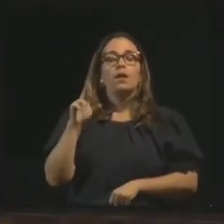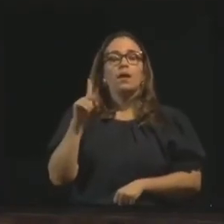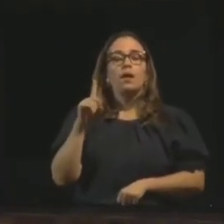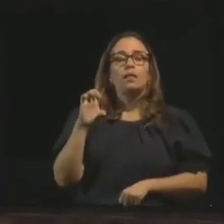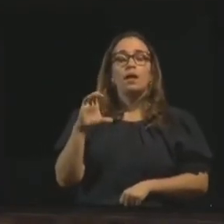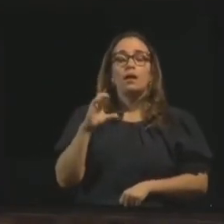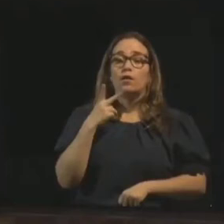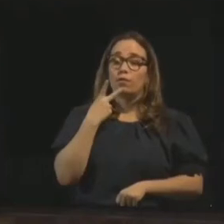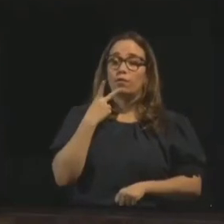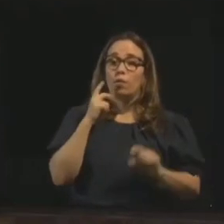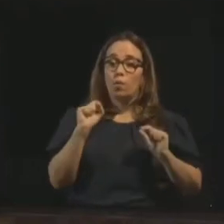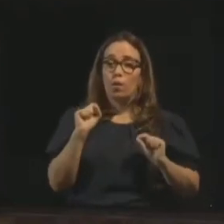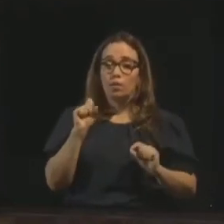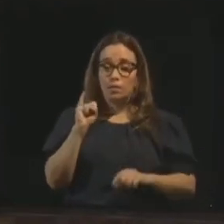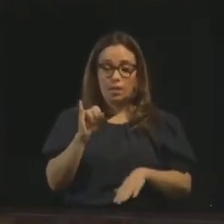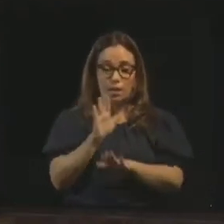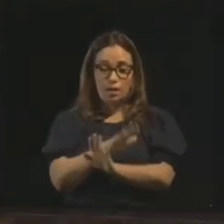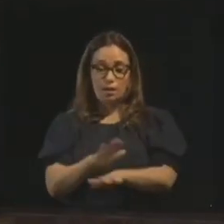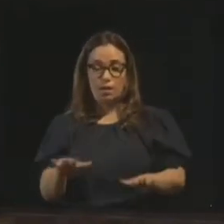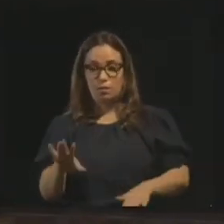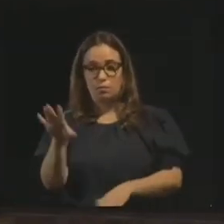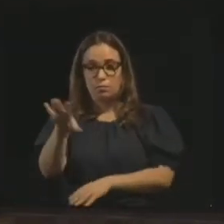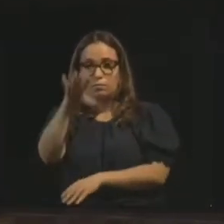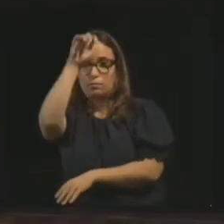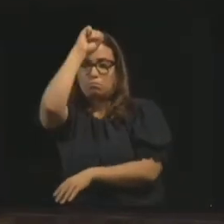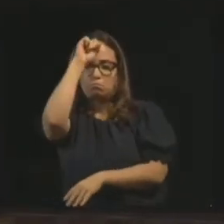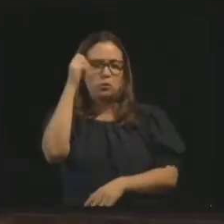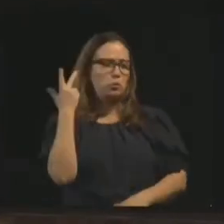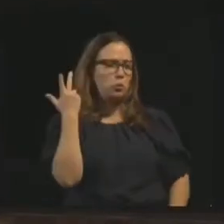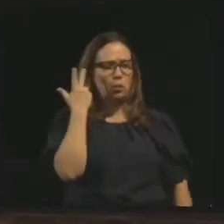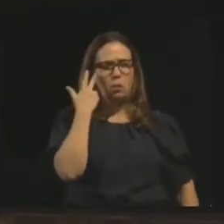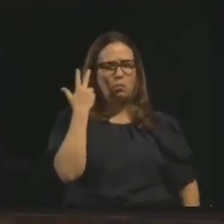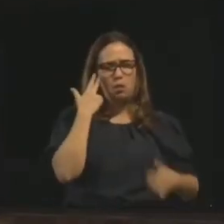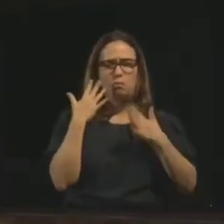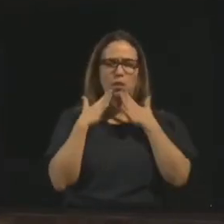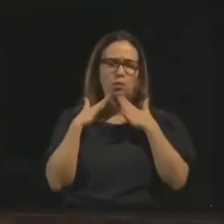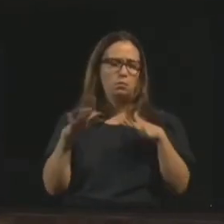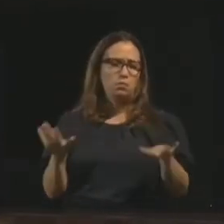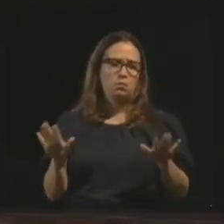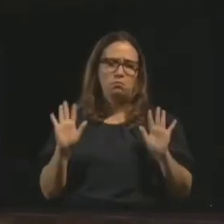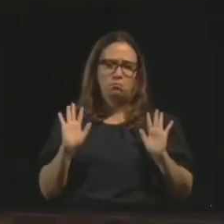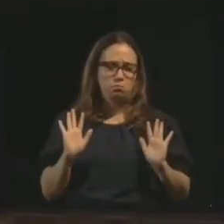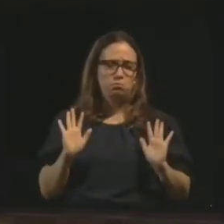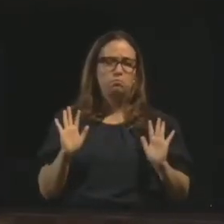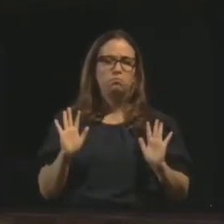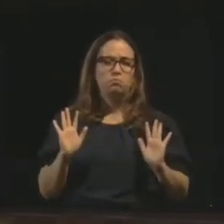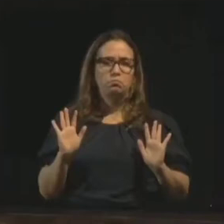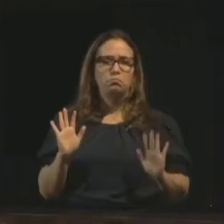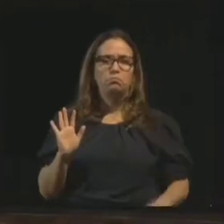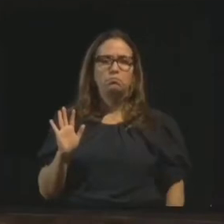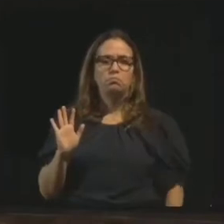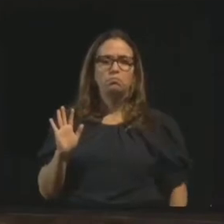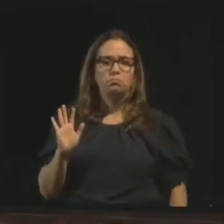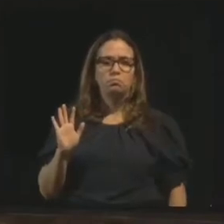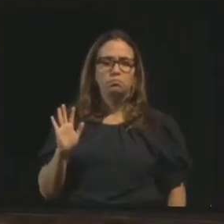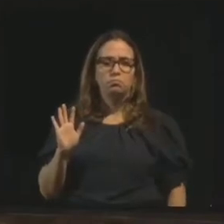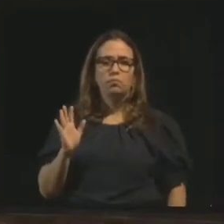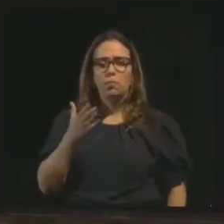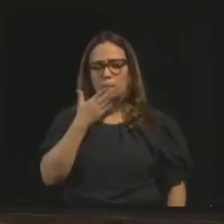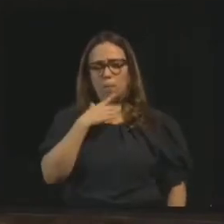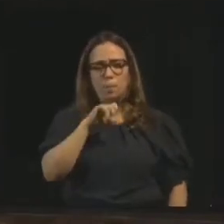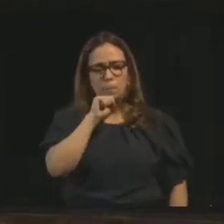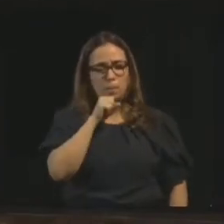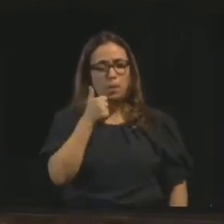caso de crianças médiuns, como é perfeitamente natural acontecer, que os pais